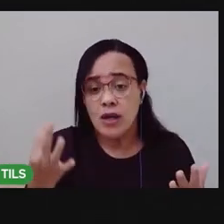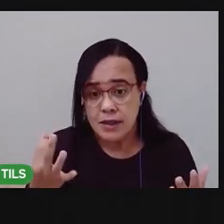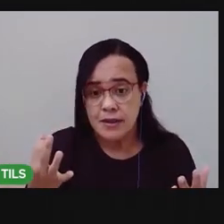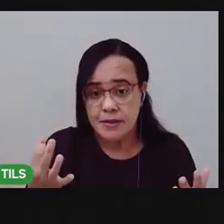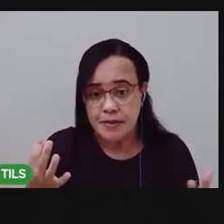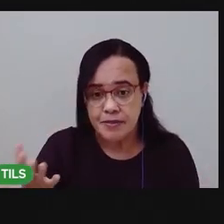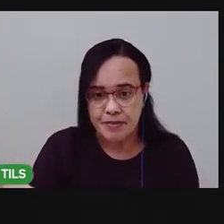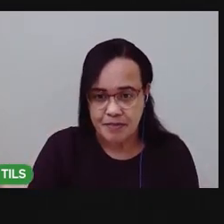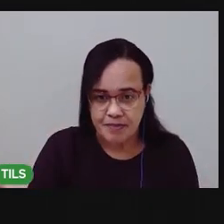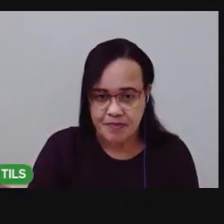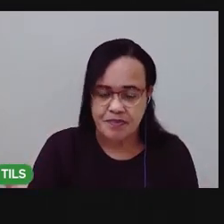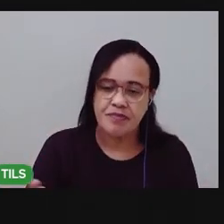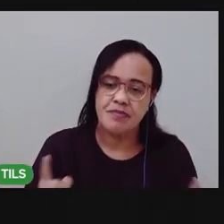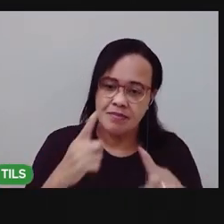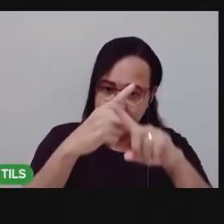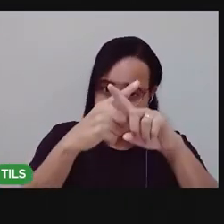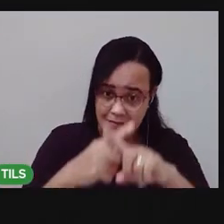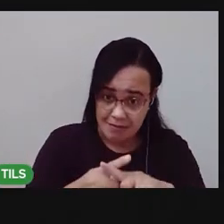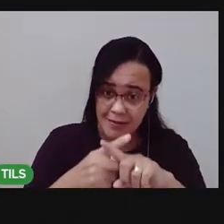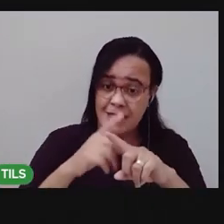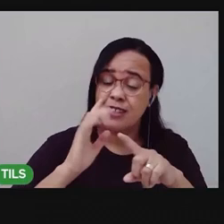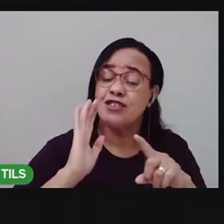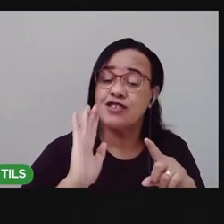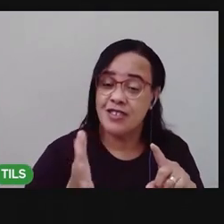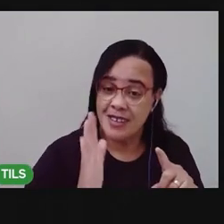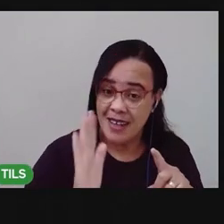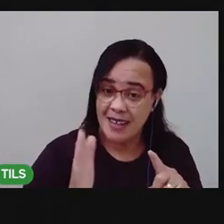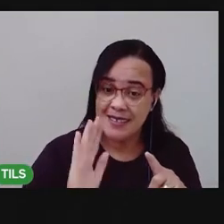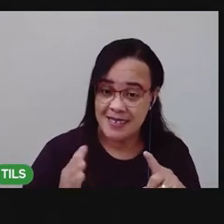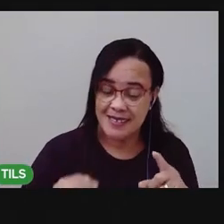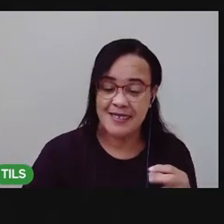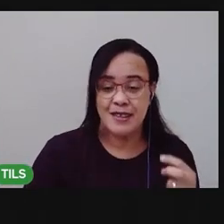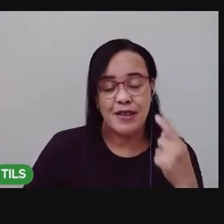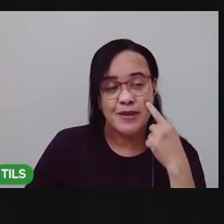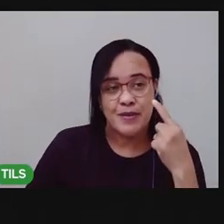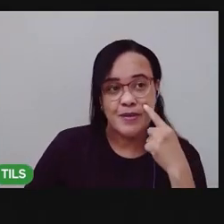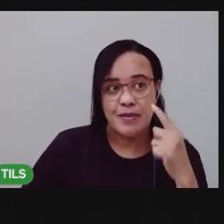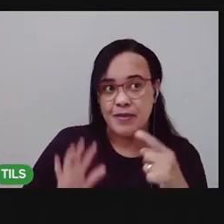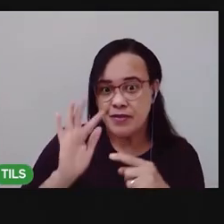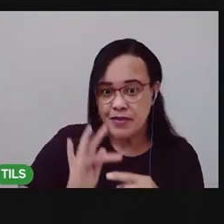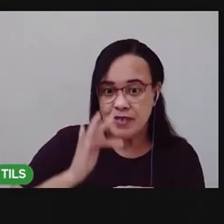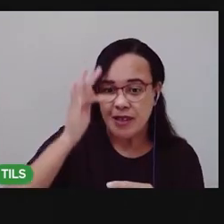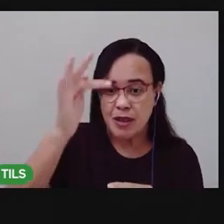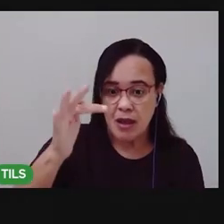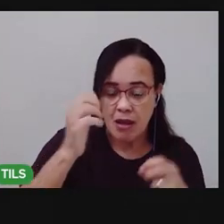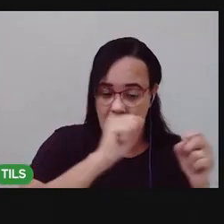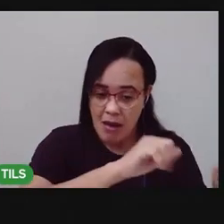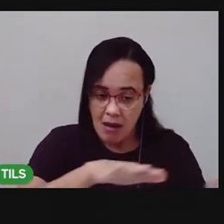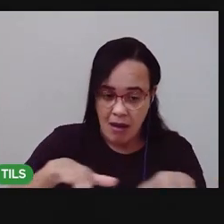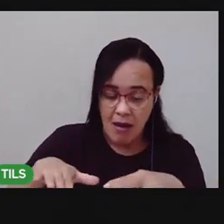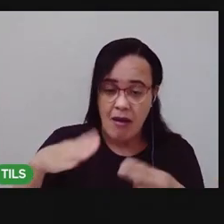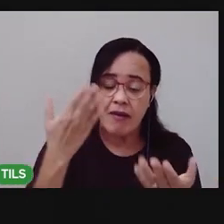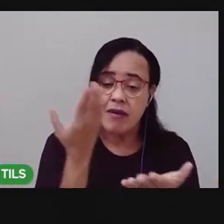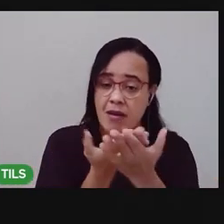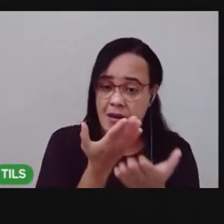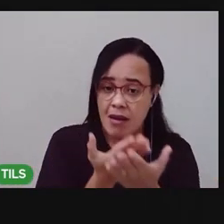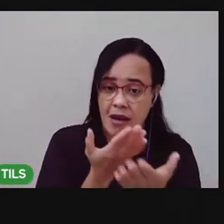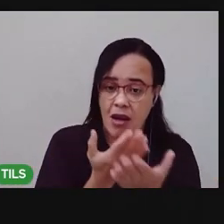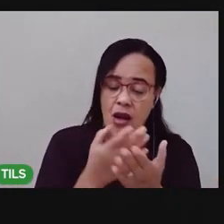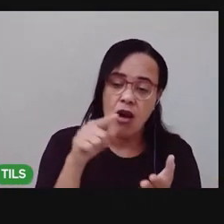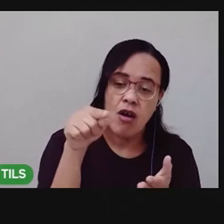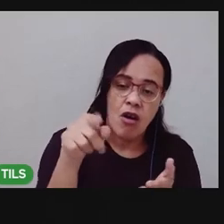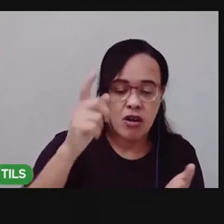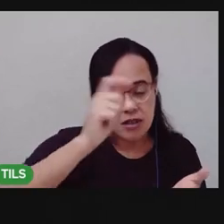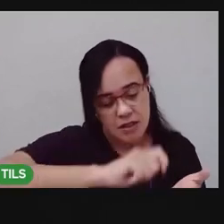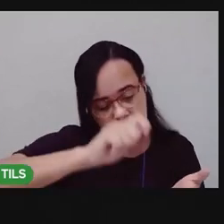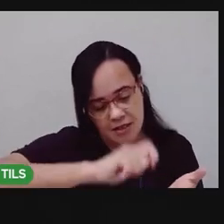E eu deixei um desafio aí para você. Quero ver na próxima aula. Você escrever aí no chat. Me dizendo.